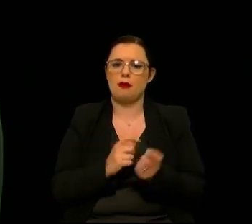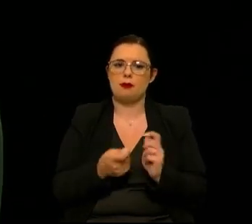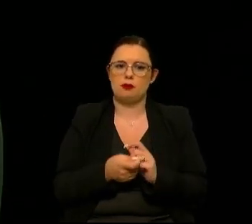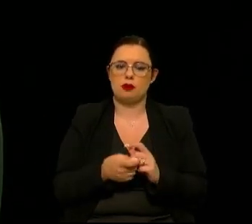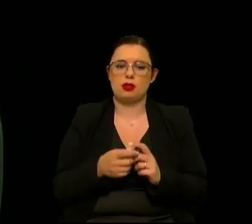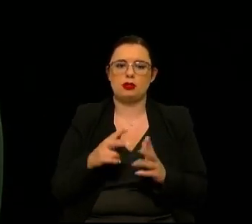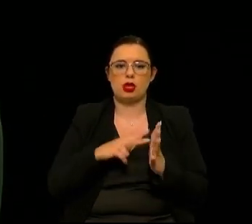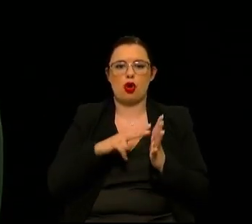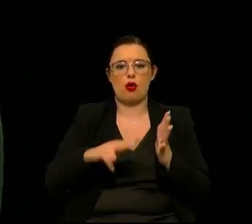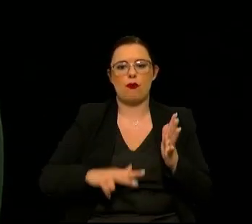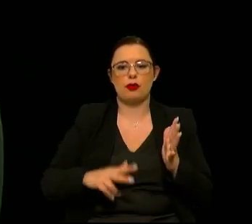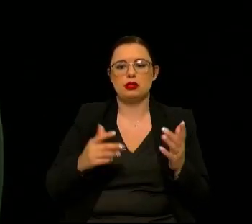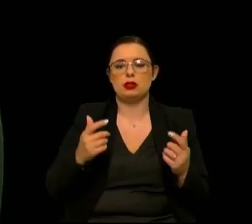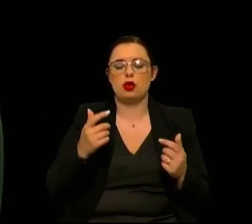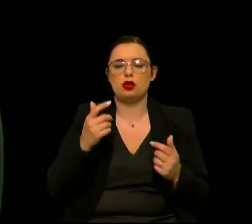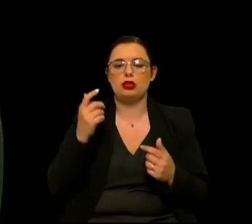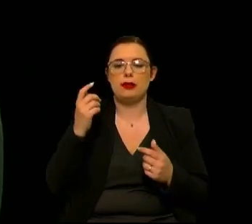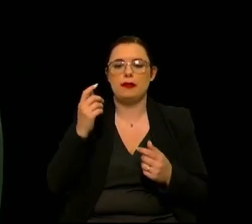convenção de Viena que permite